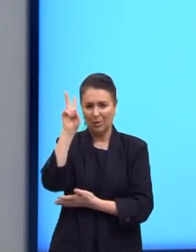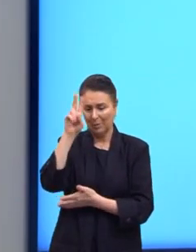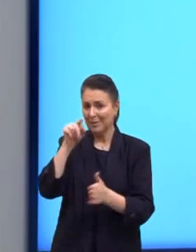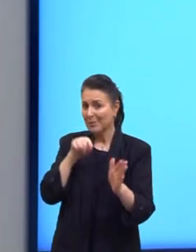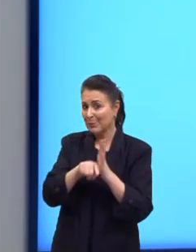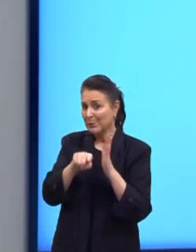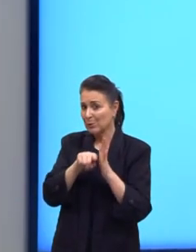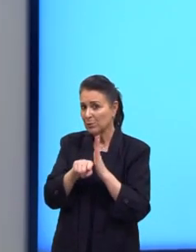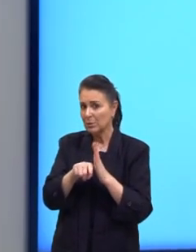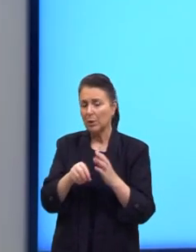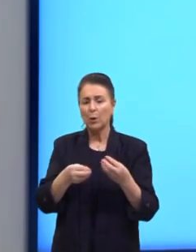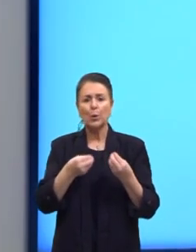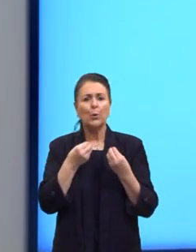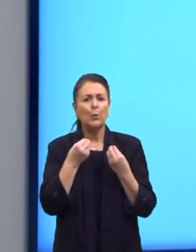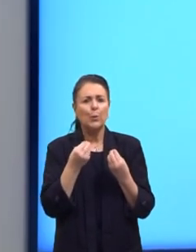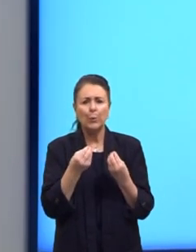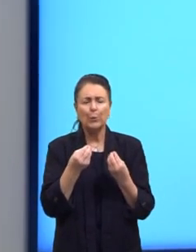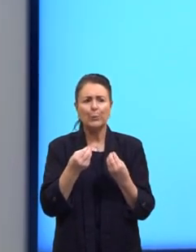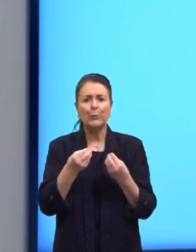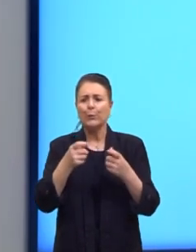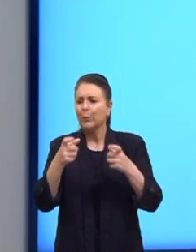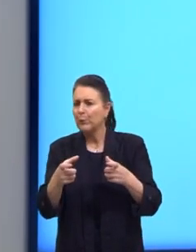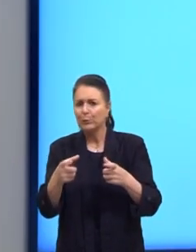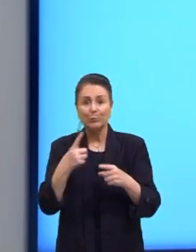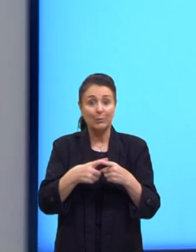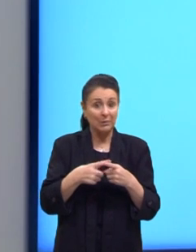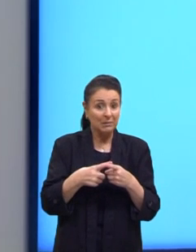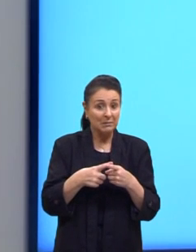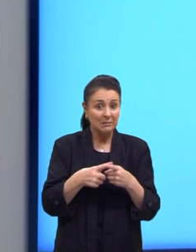perguntinhas, quando, como, onde, por quê? Está aí.